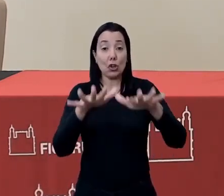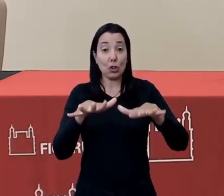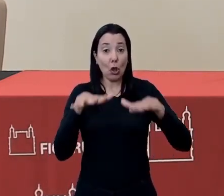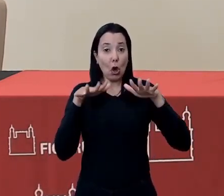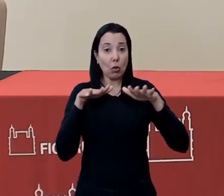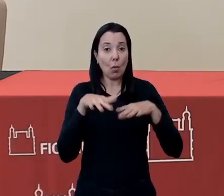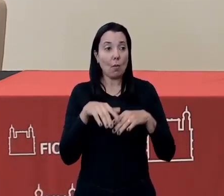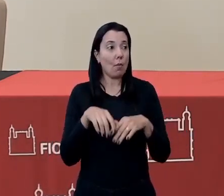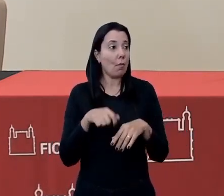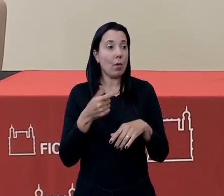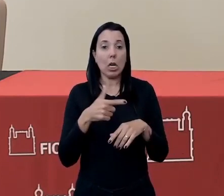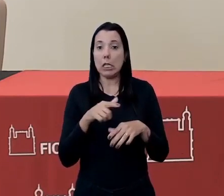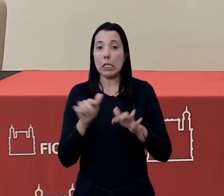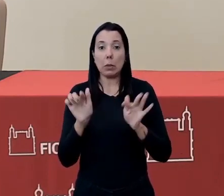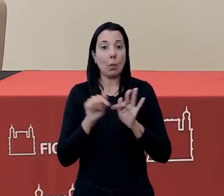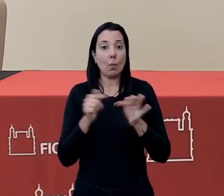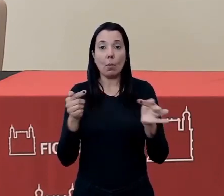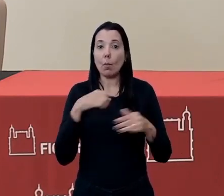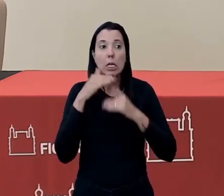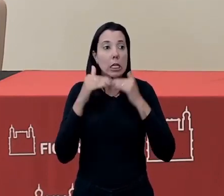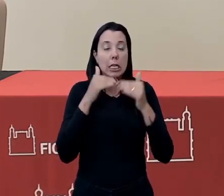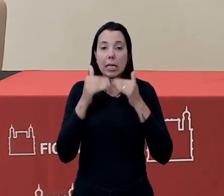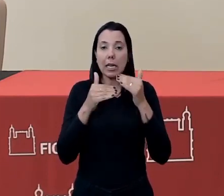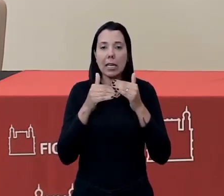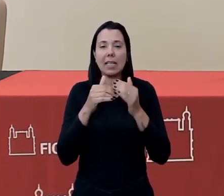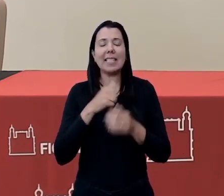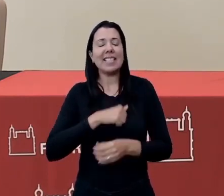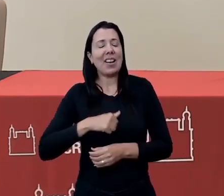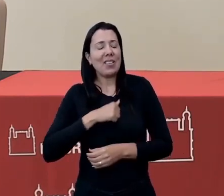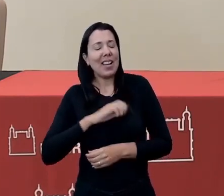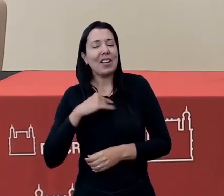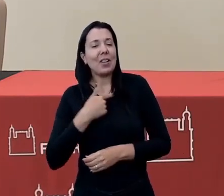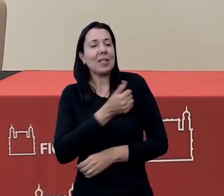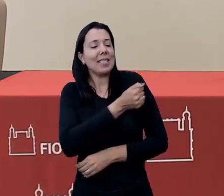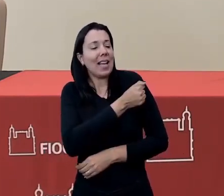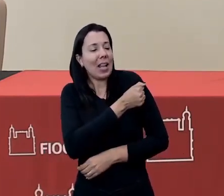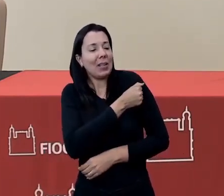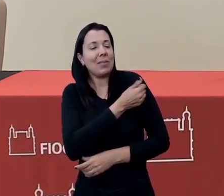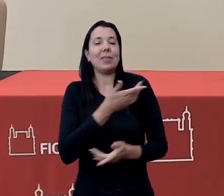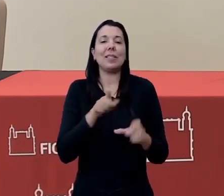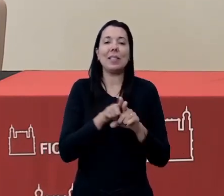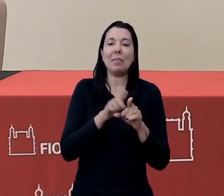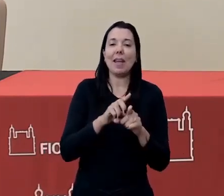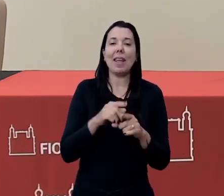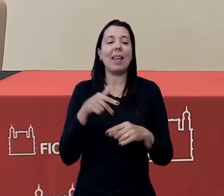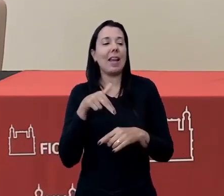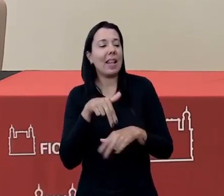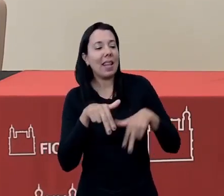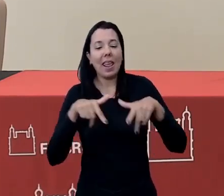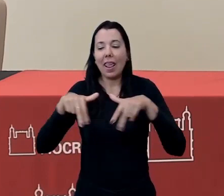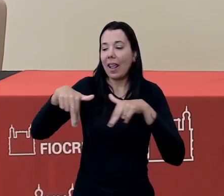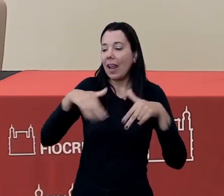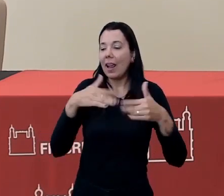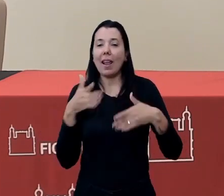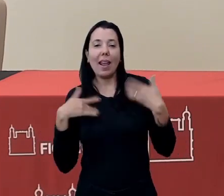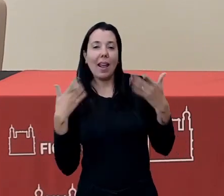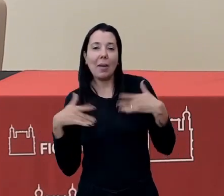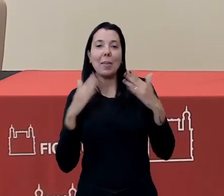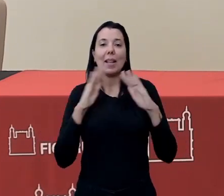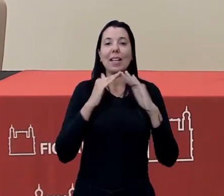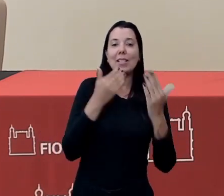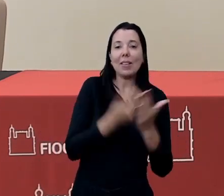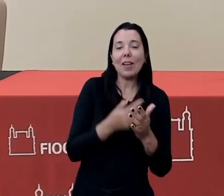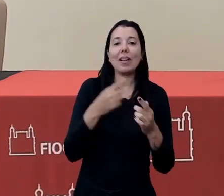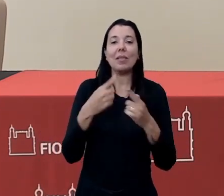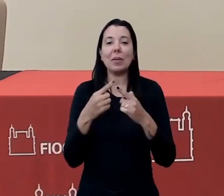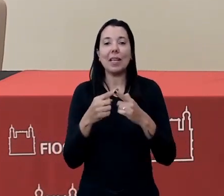vazio e com muita saudade dos nossos alunos, dos nossos estudantes, aqui circulando pela escola. A escola que